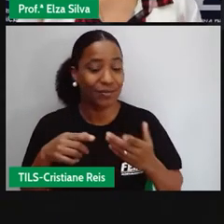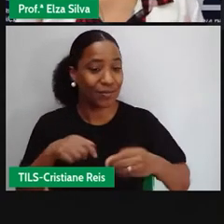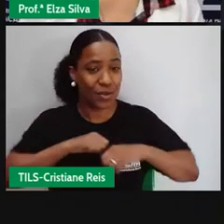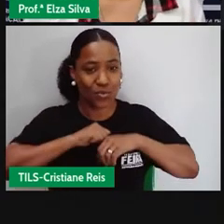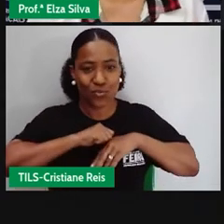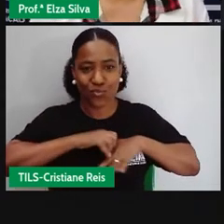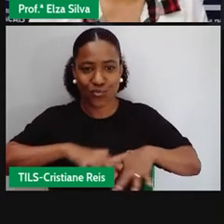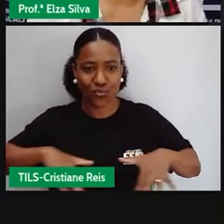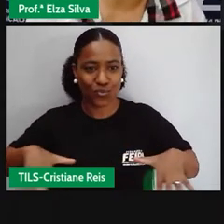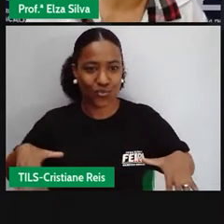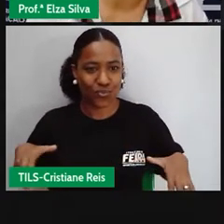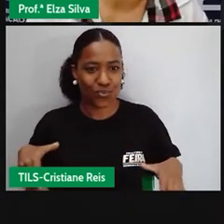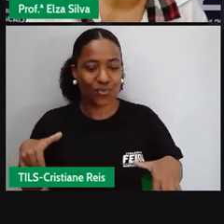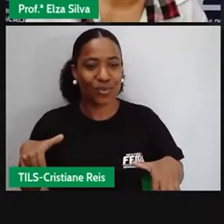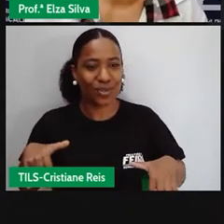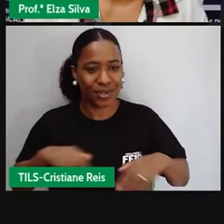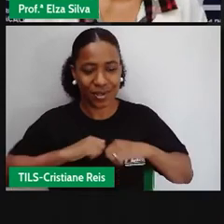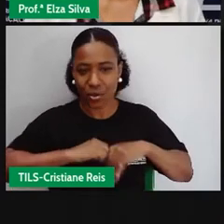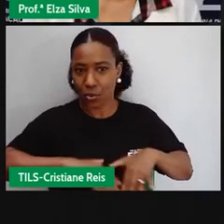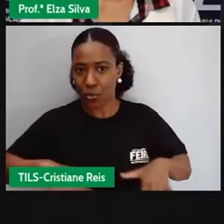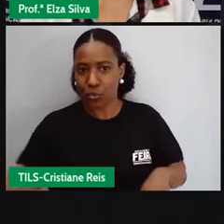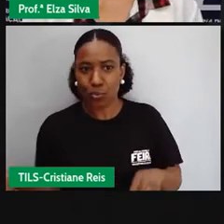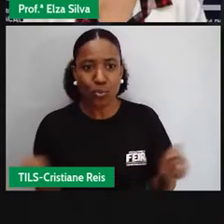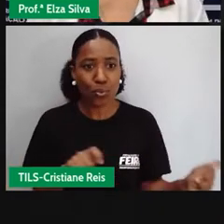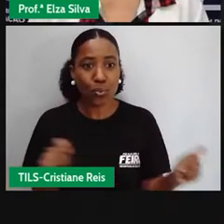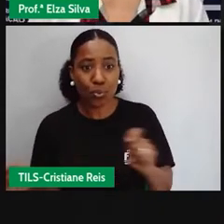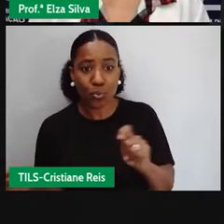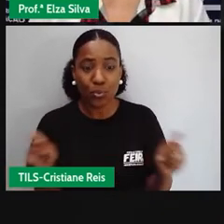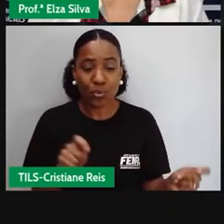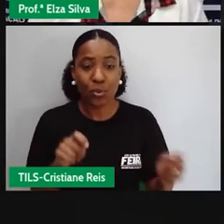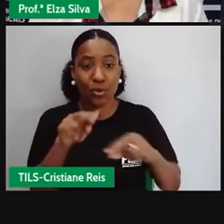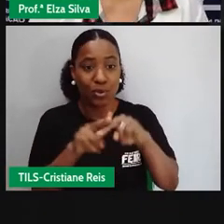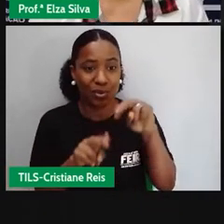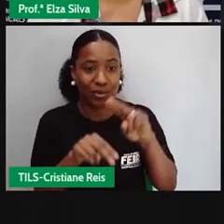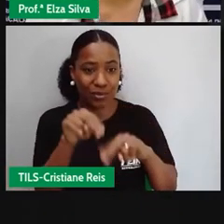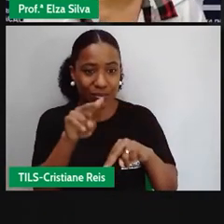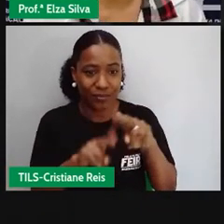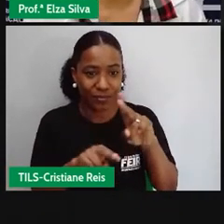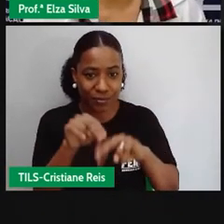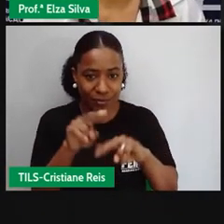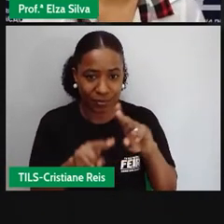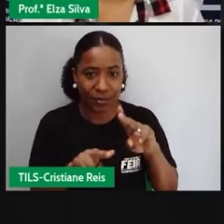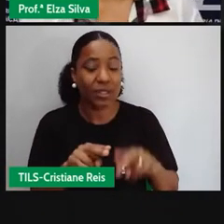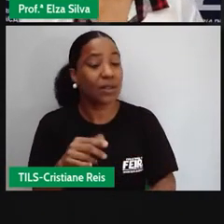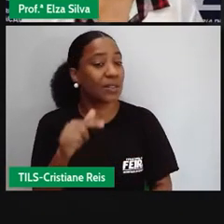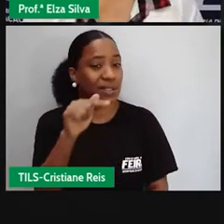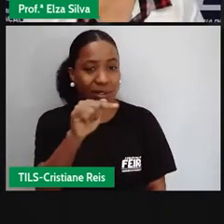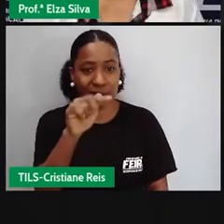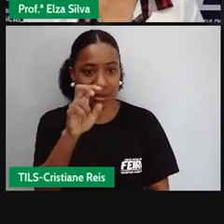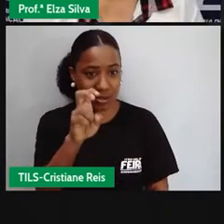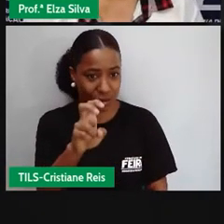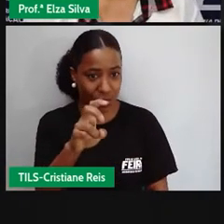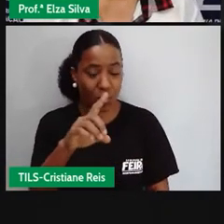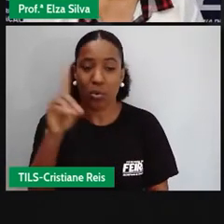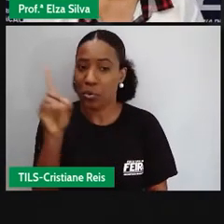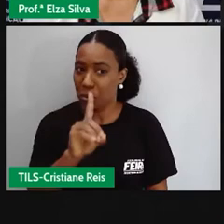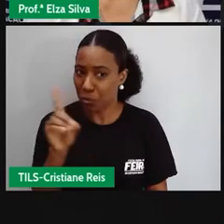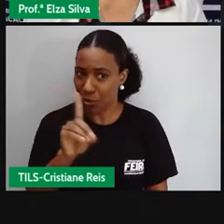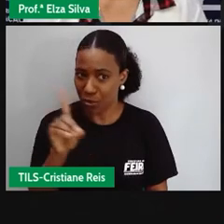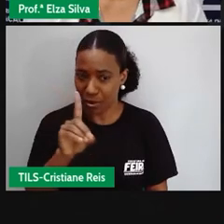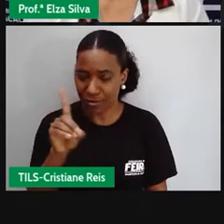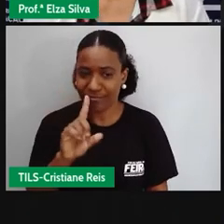vestido típico do São João. Este custa 75 dólares, 75 dólares.